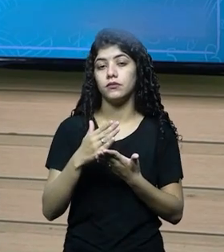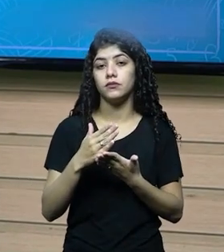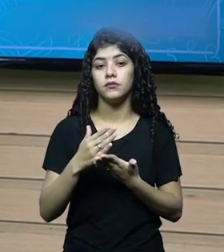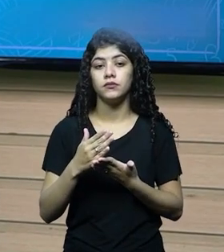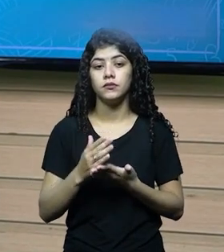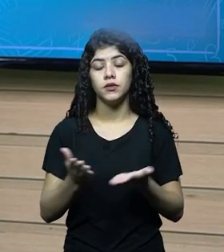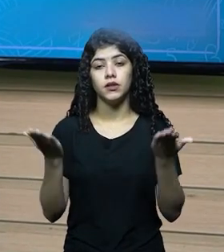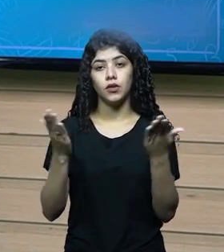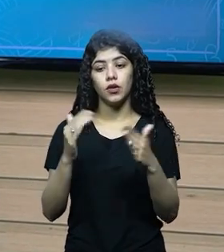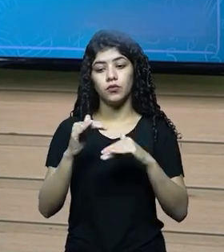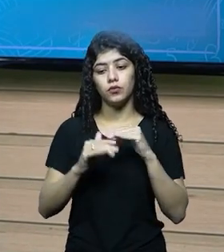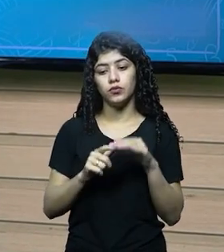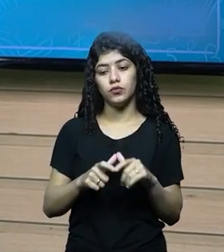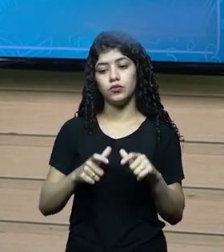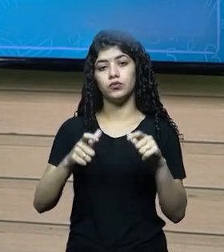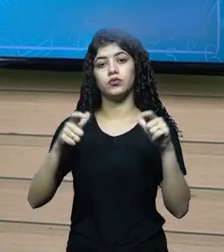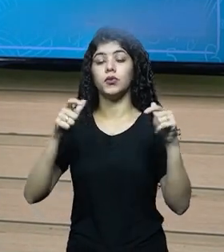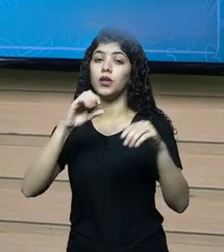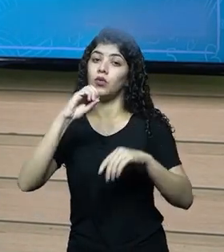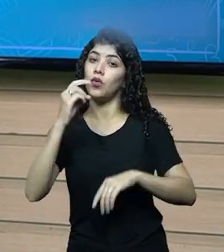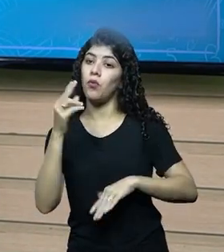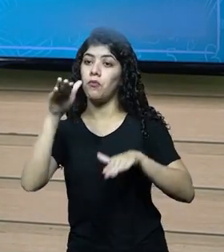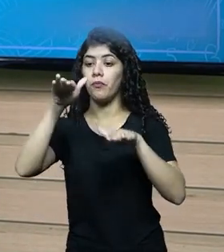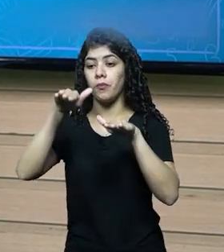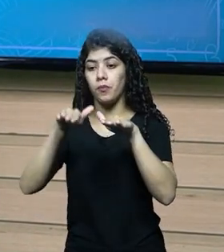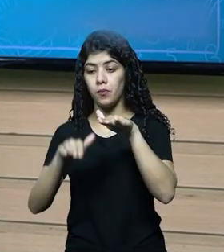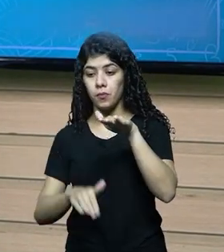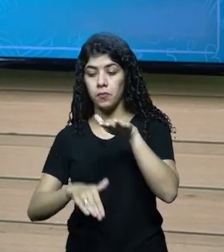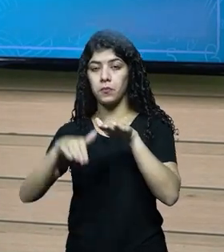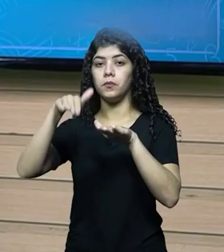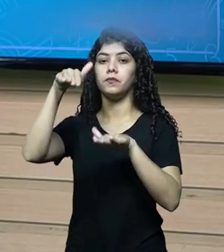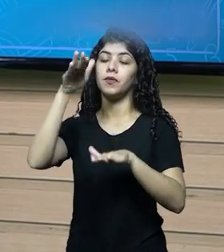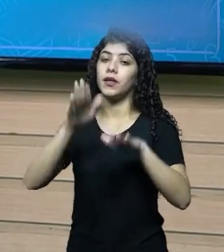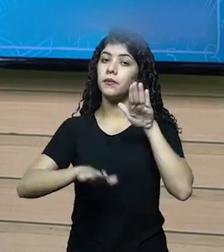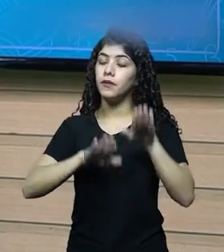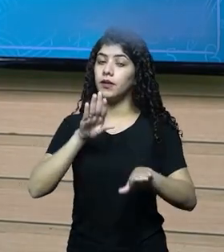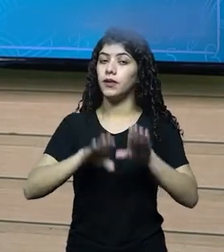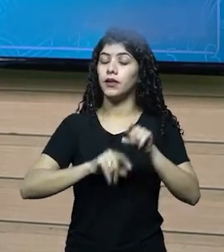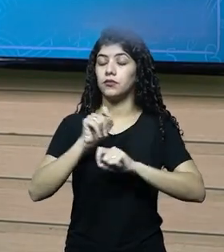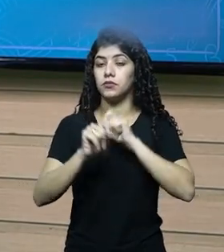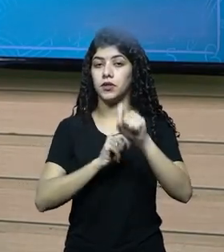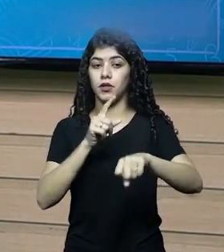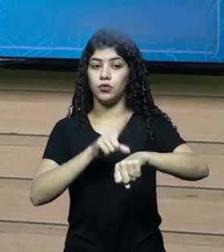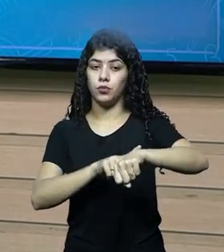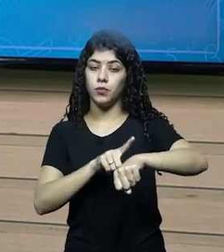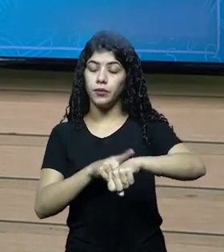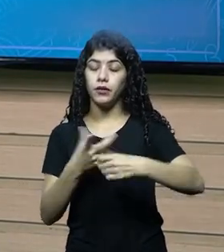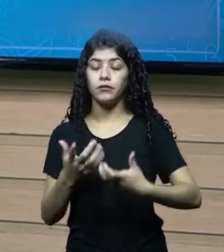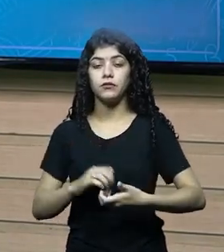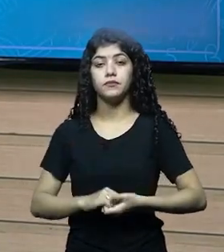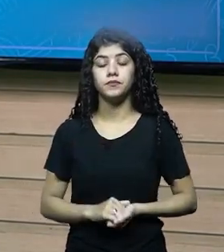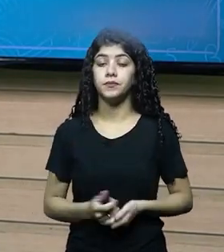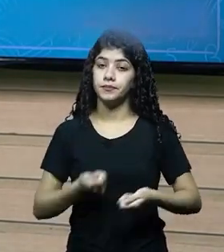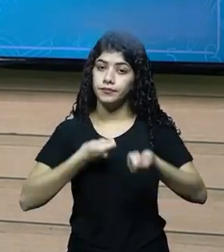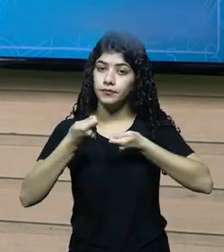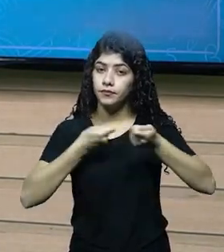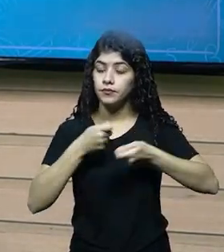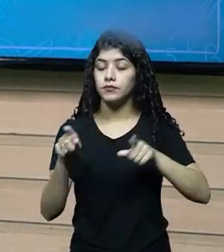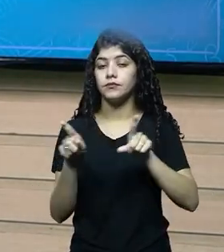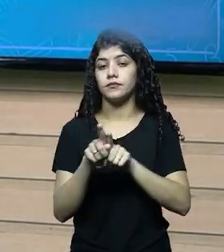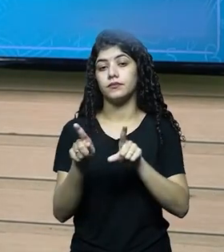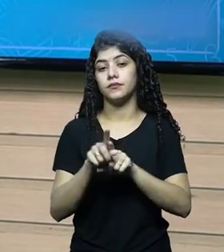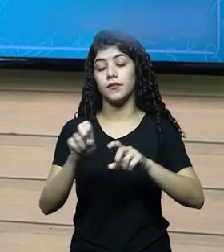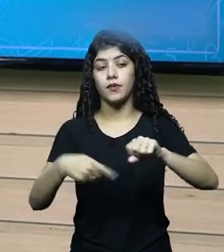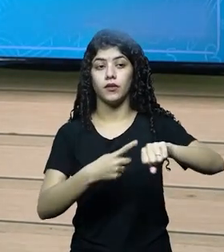esse valor foi subindo ou descendo, dependendo das circunstâncias econômicas,